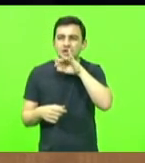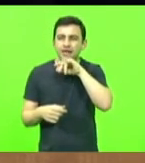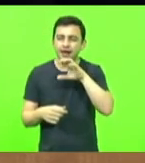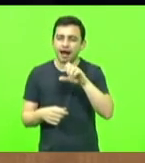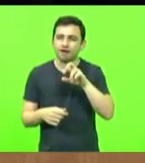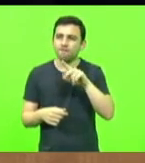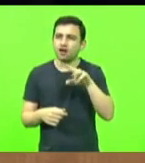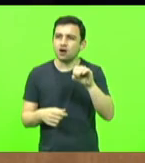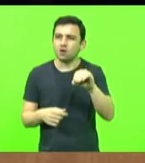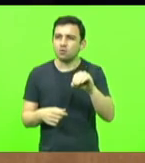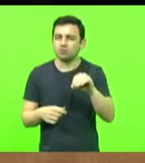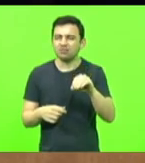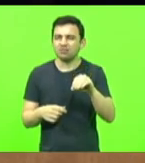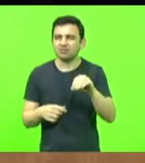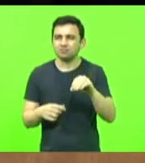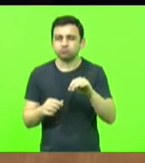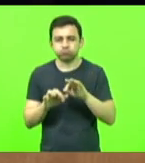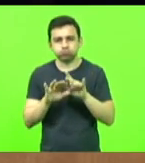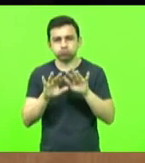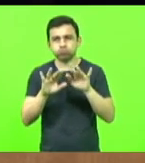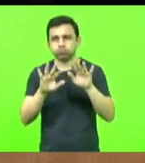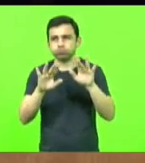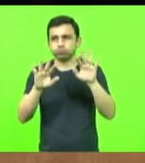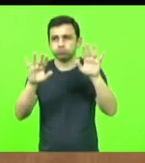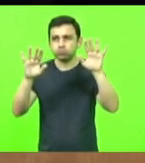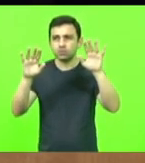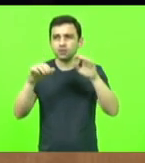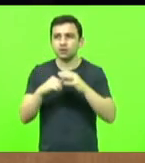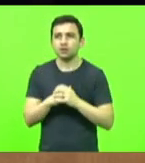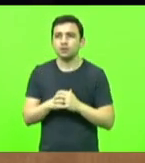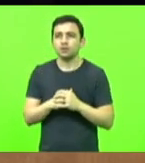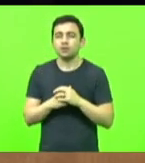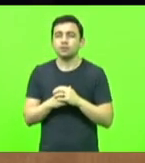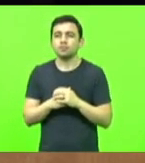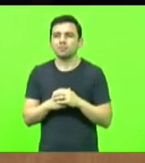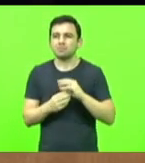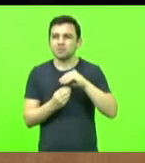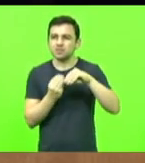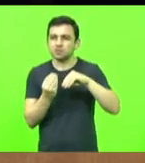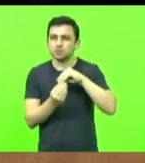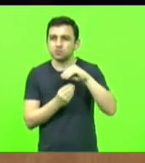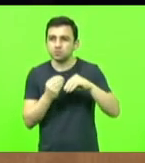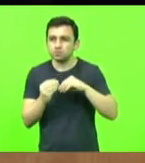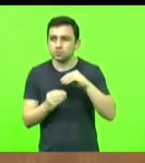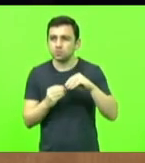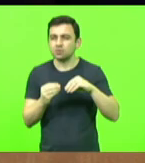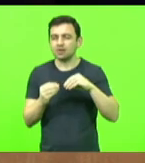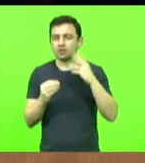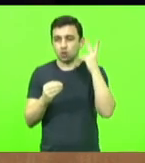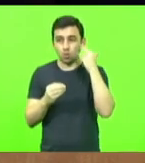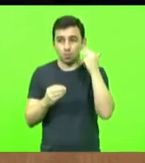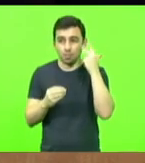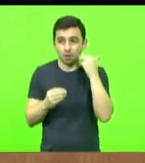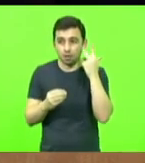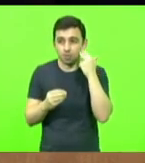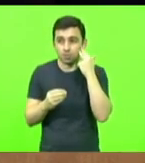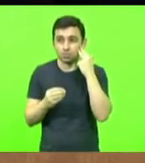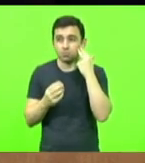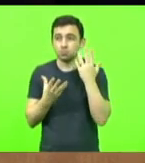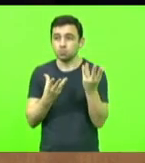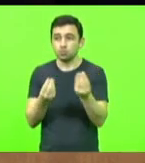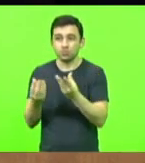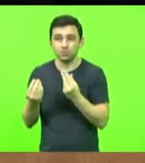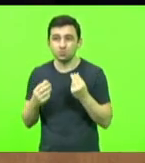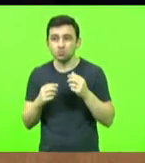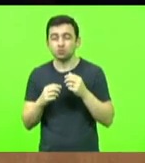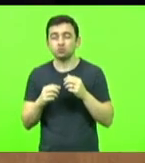problema. O nevoeiro resultante, uma mistura de névoa natural com muita fumaça